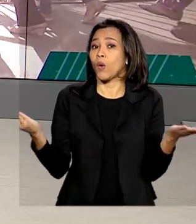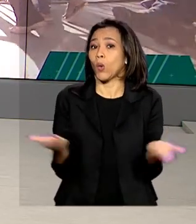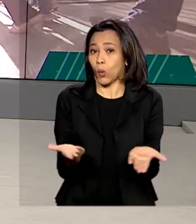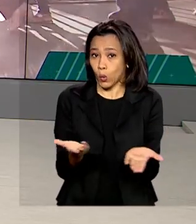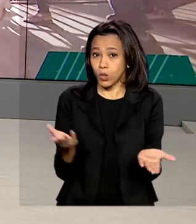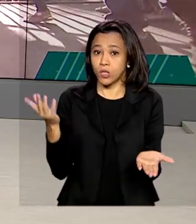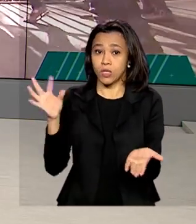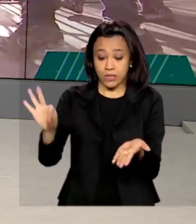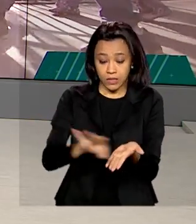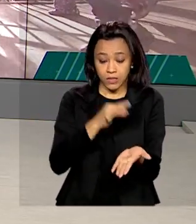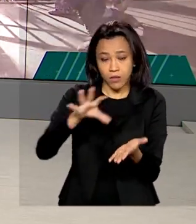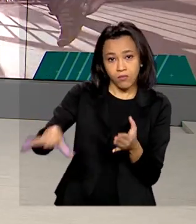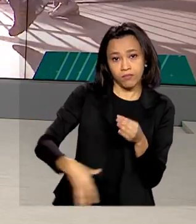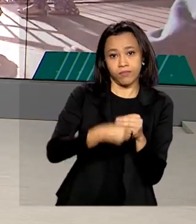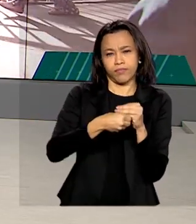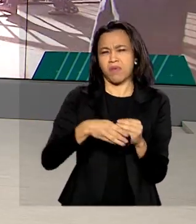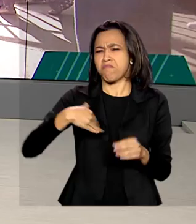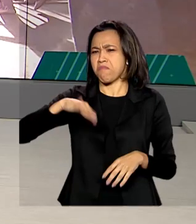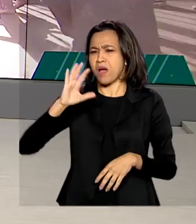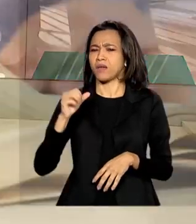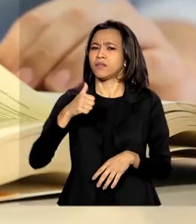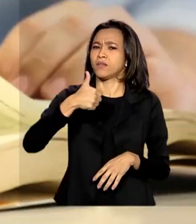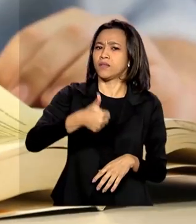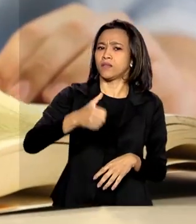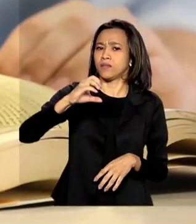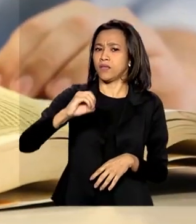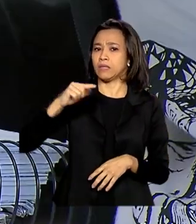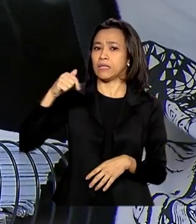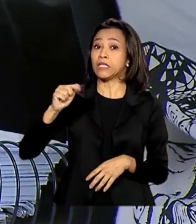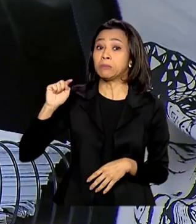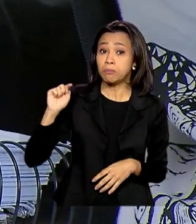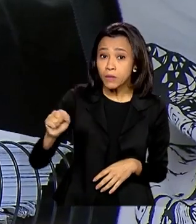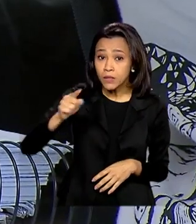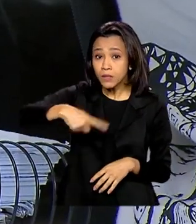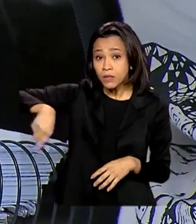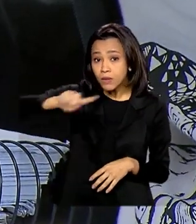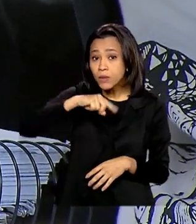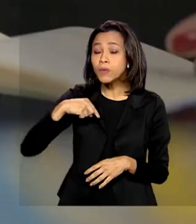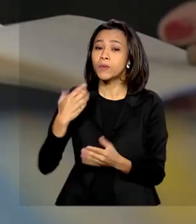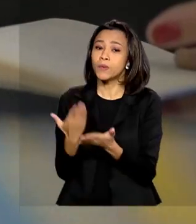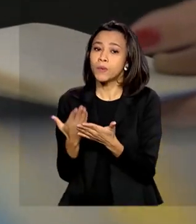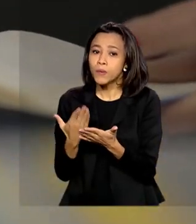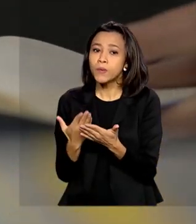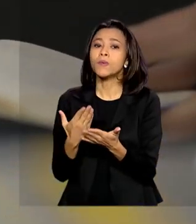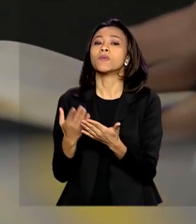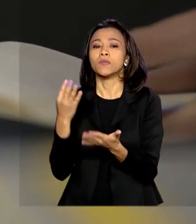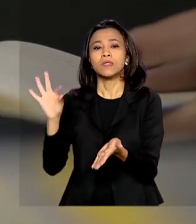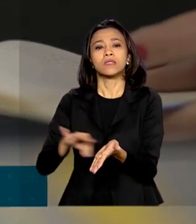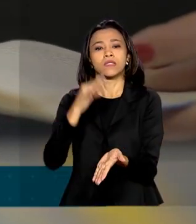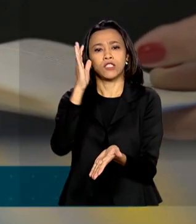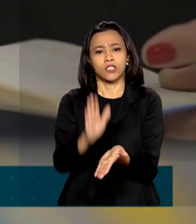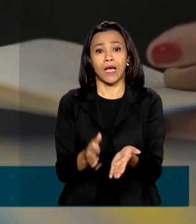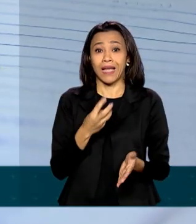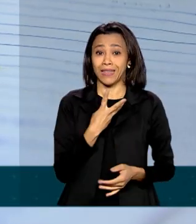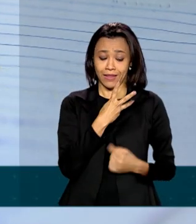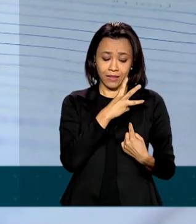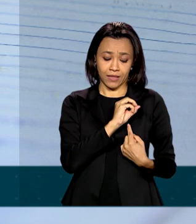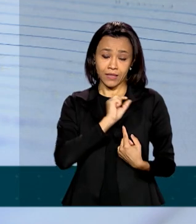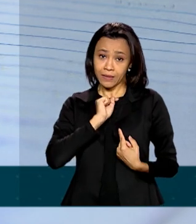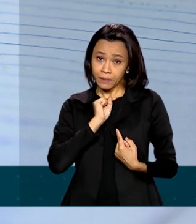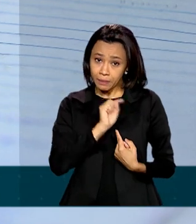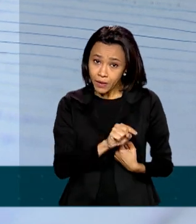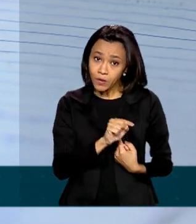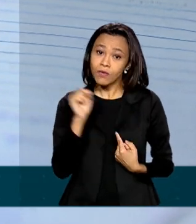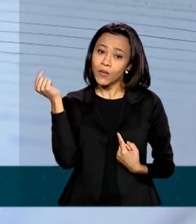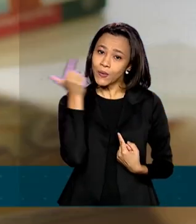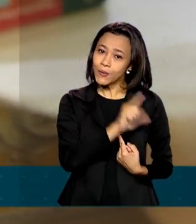Mais de 107 mil estudantes se inscreveram e, desse total, 30 mil serão contemplados com financiamento em mais